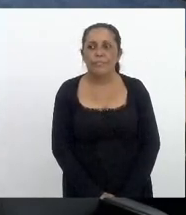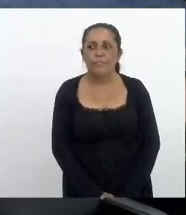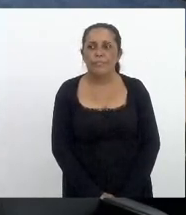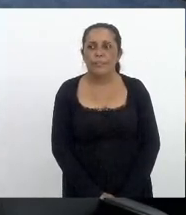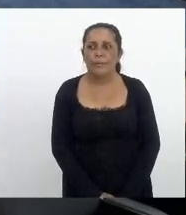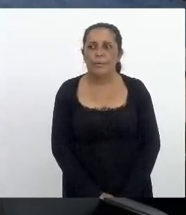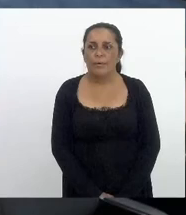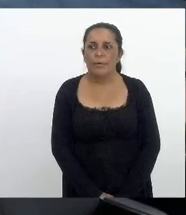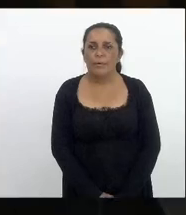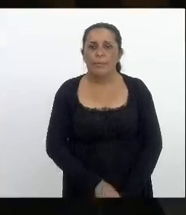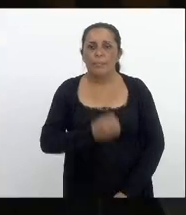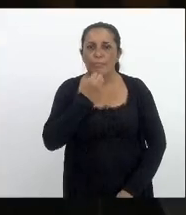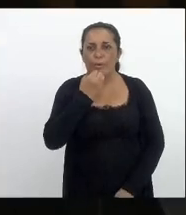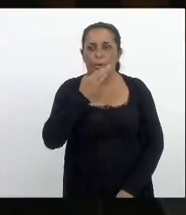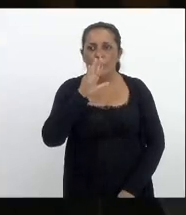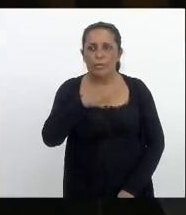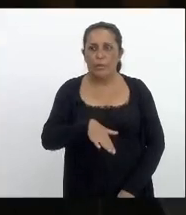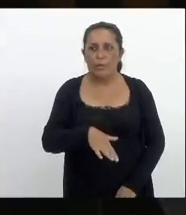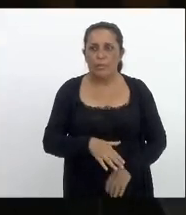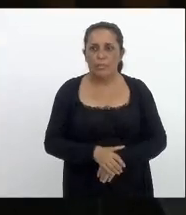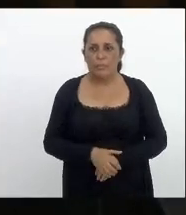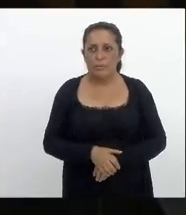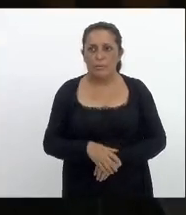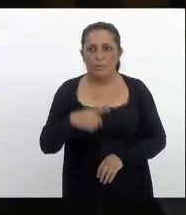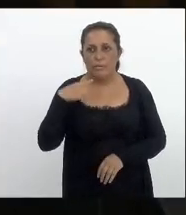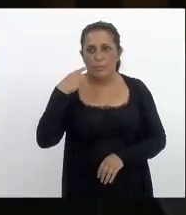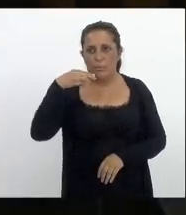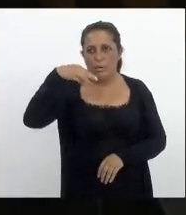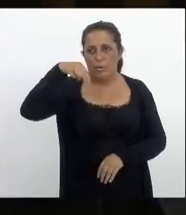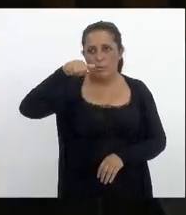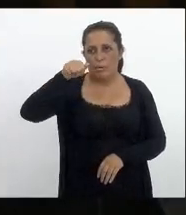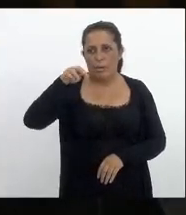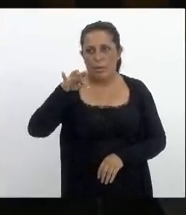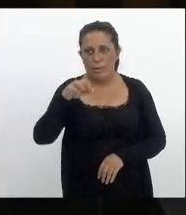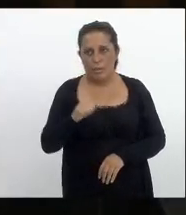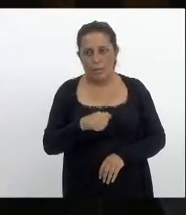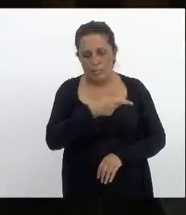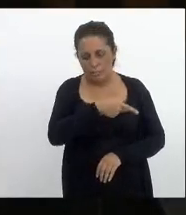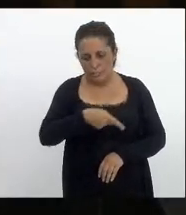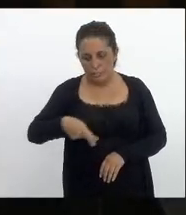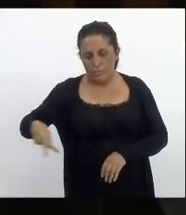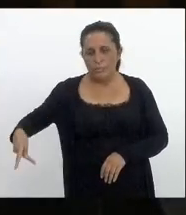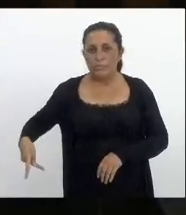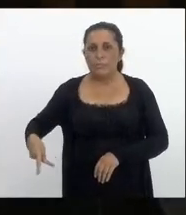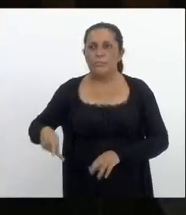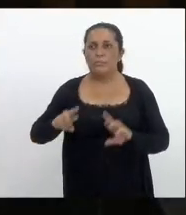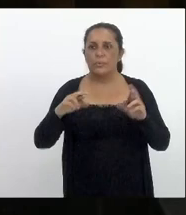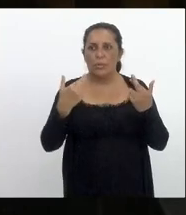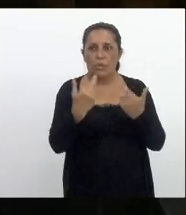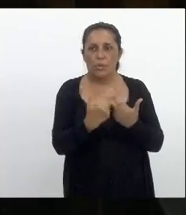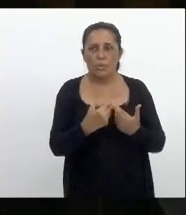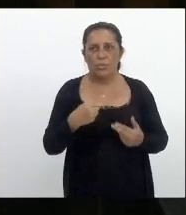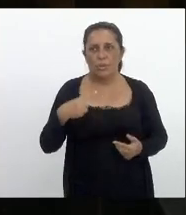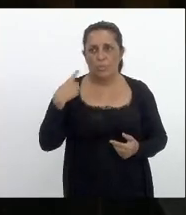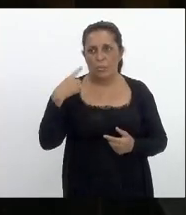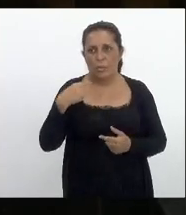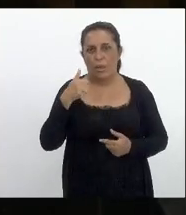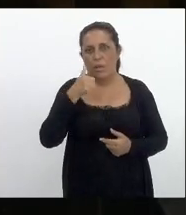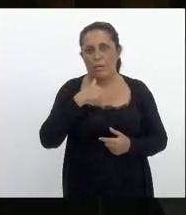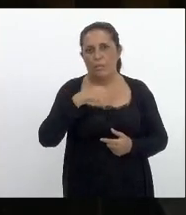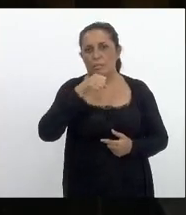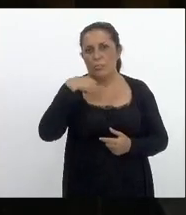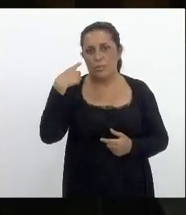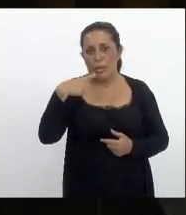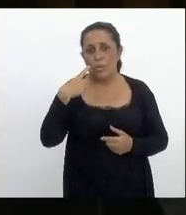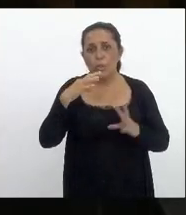Boa tarde boa tarde deputada Marta Rocha que está presidindo essa sessão boa tarde deputados e deputadas